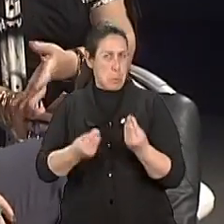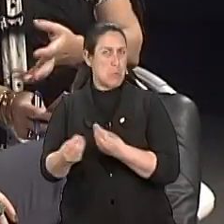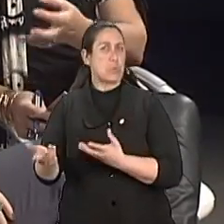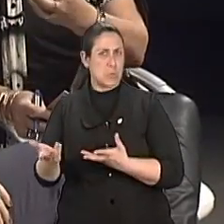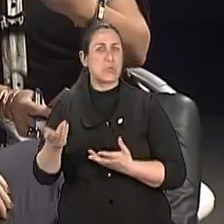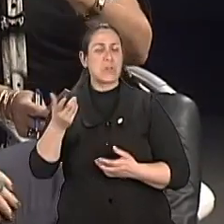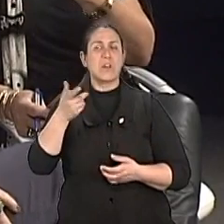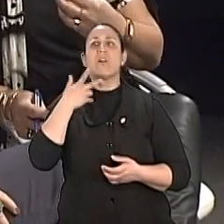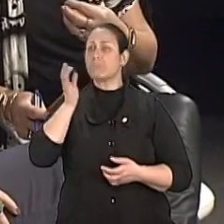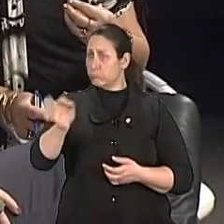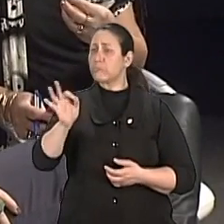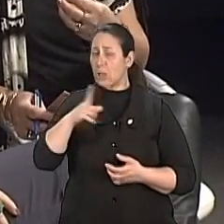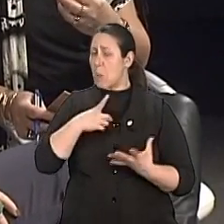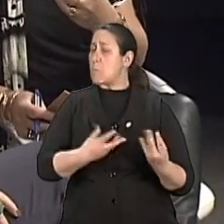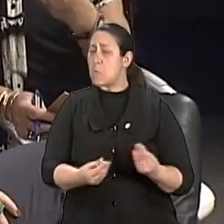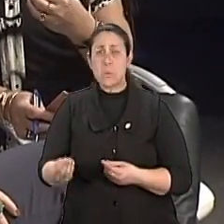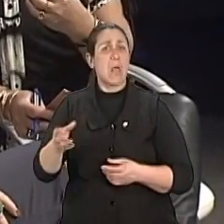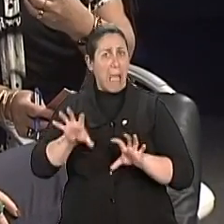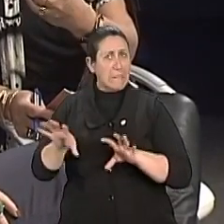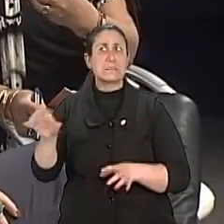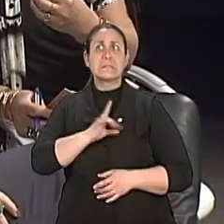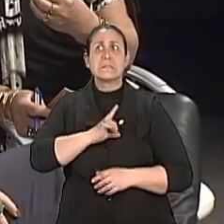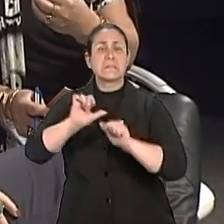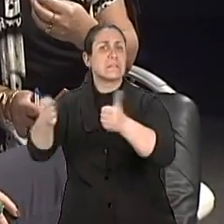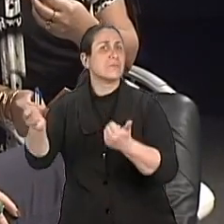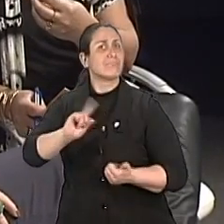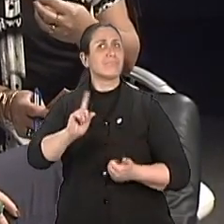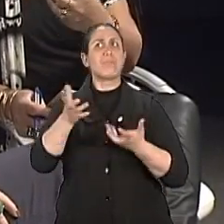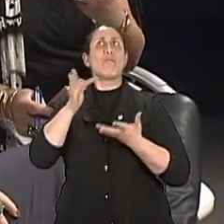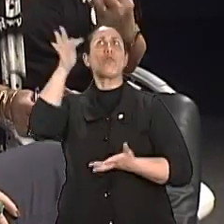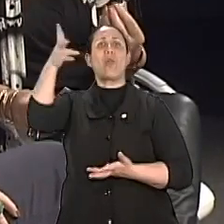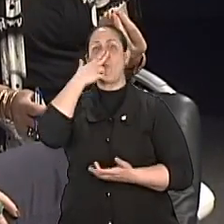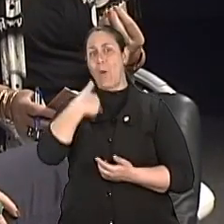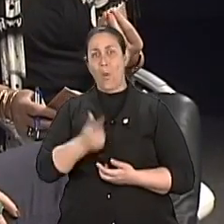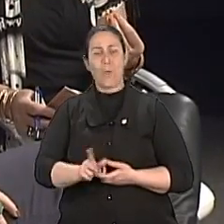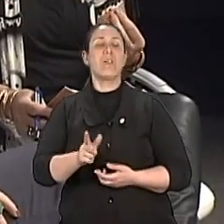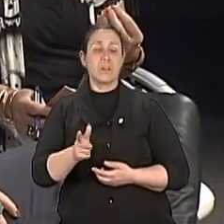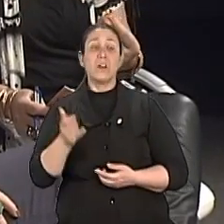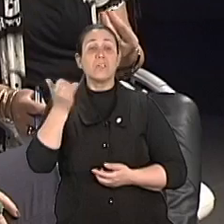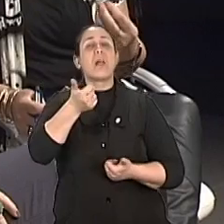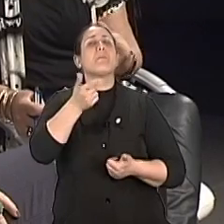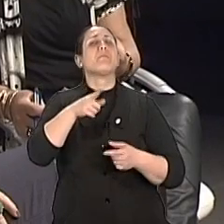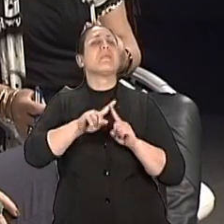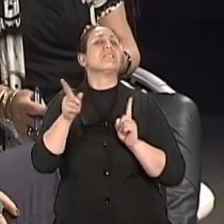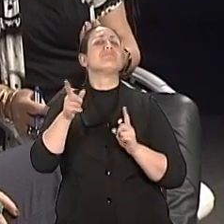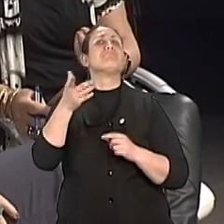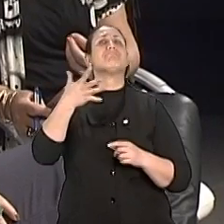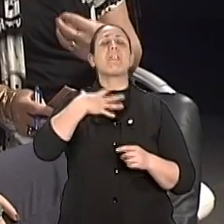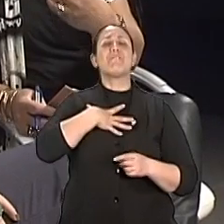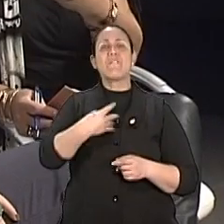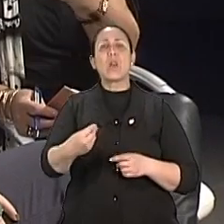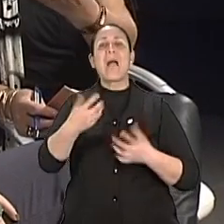certeza, mobiliza. E tu notas, assim, para os filhos é mais fácil a aceitação das mulheres, das filhas, ou é mais